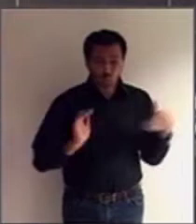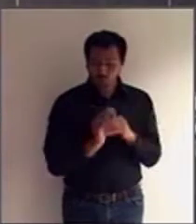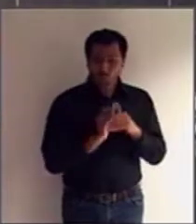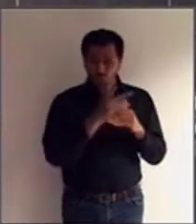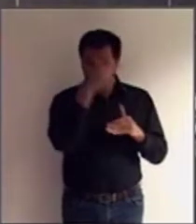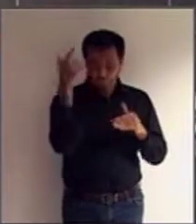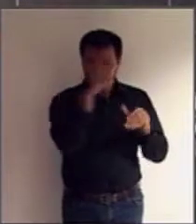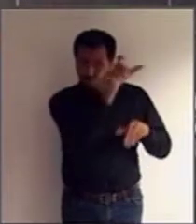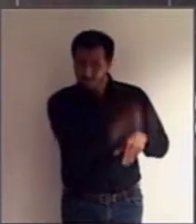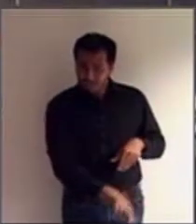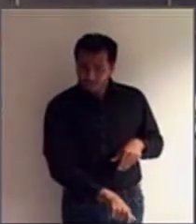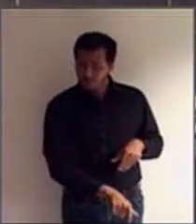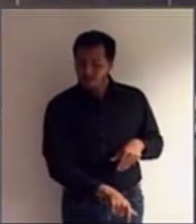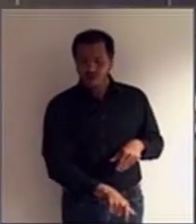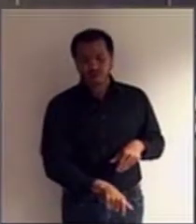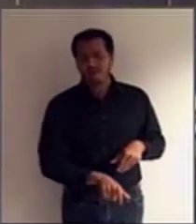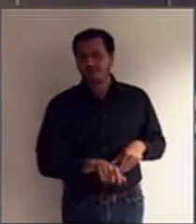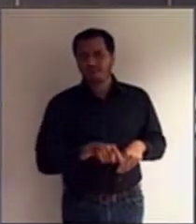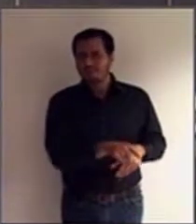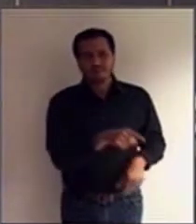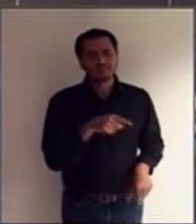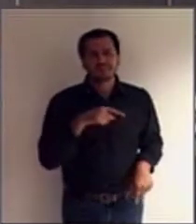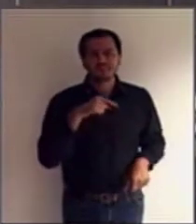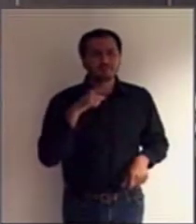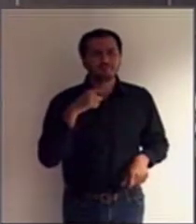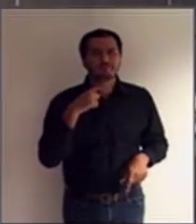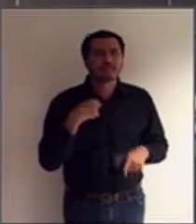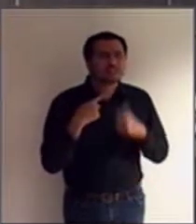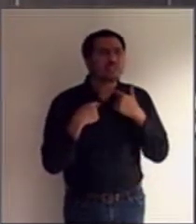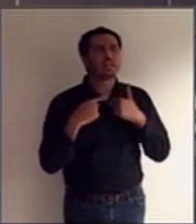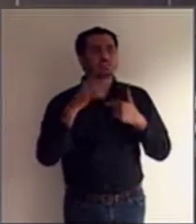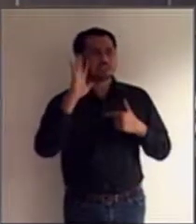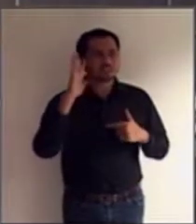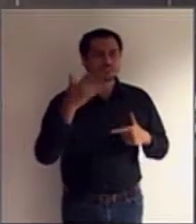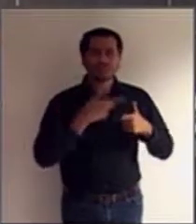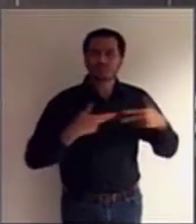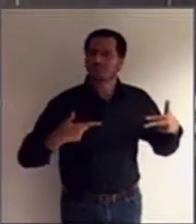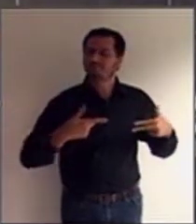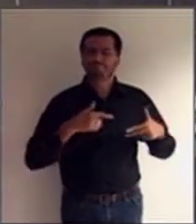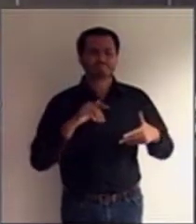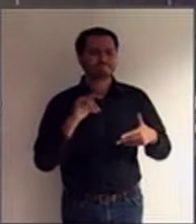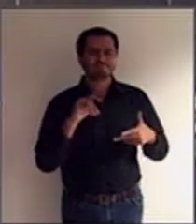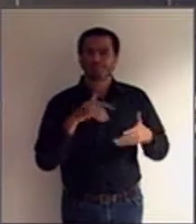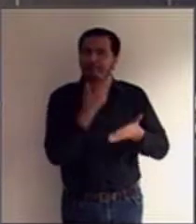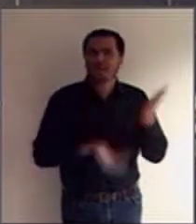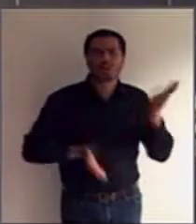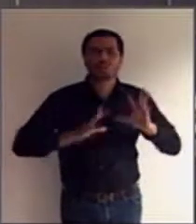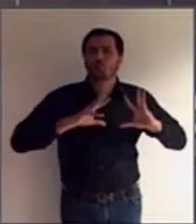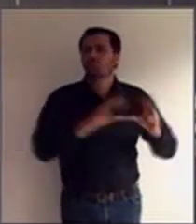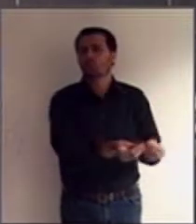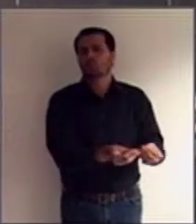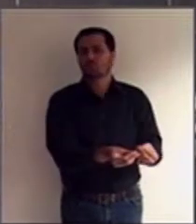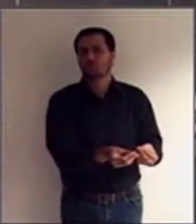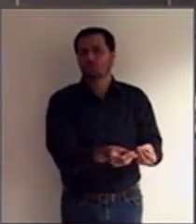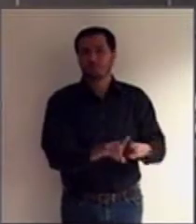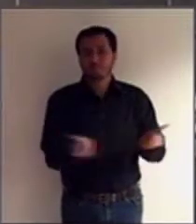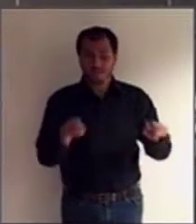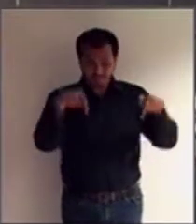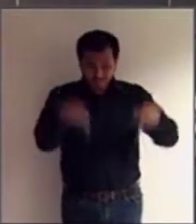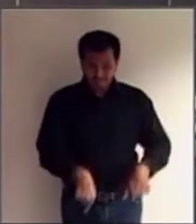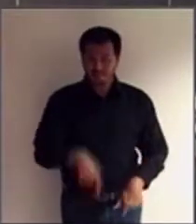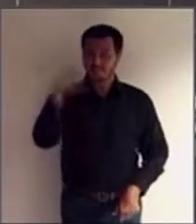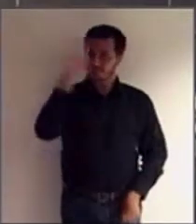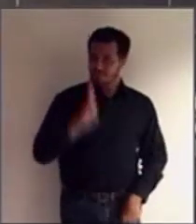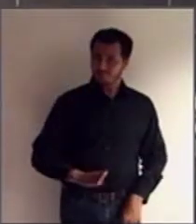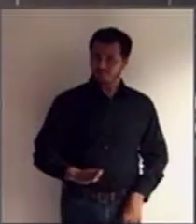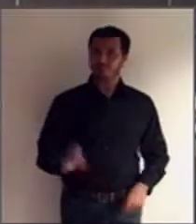da pessoa que foi interditada. Mas, quando a gente verifica que no Brasil essa interdição pode ser